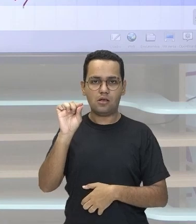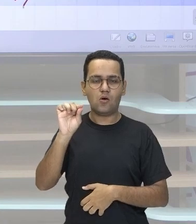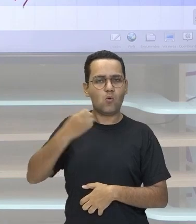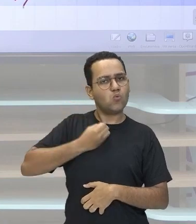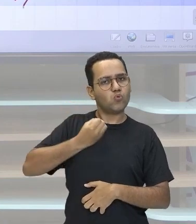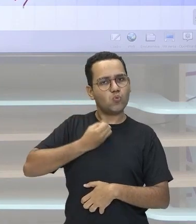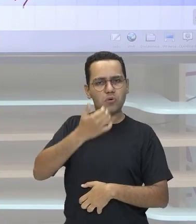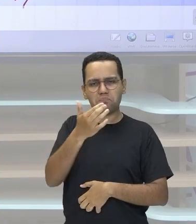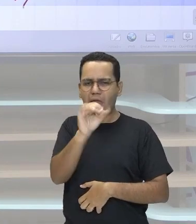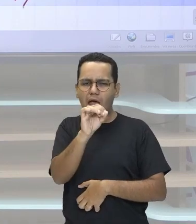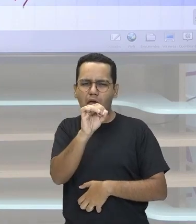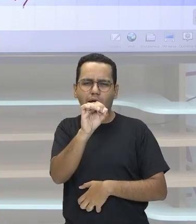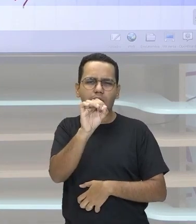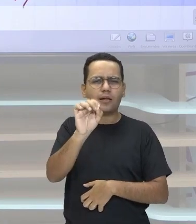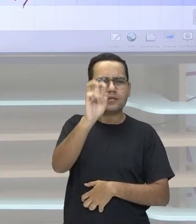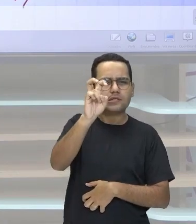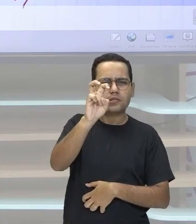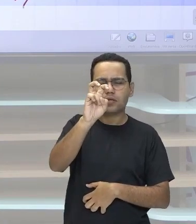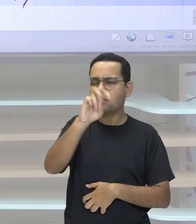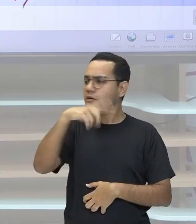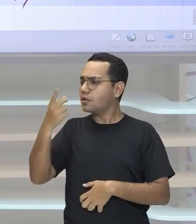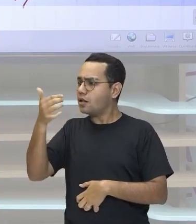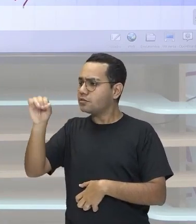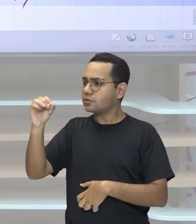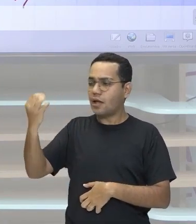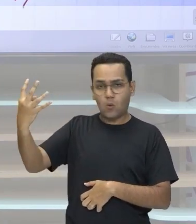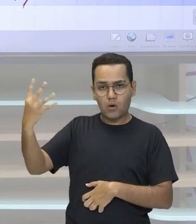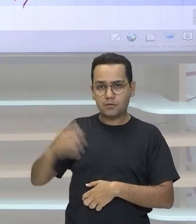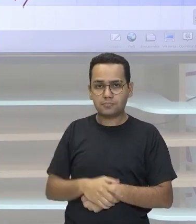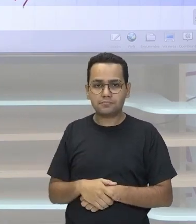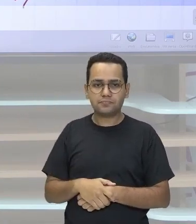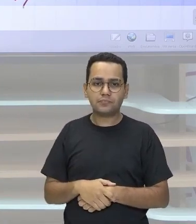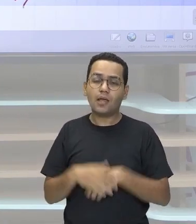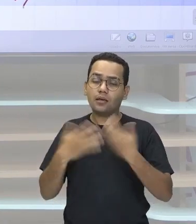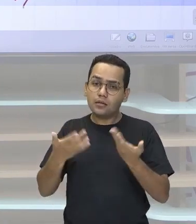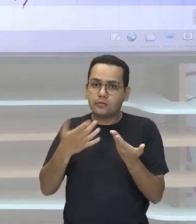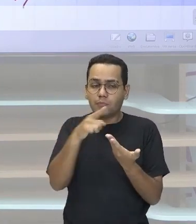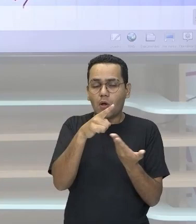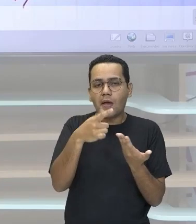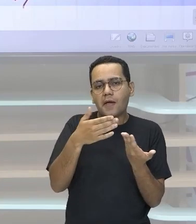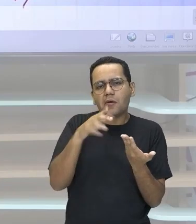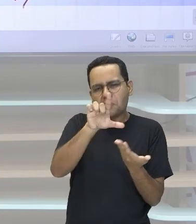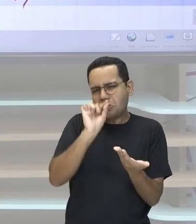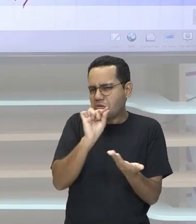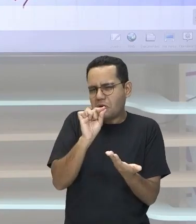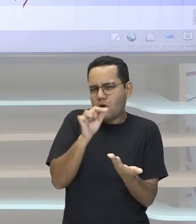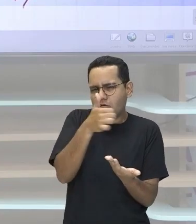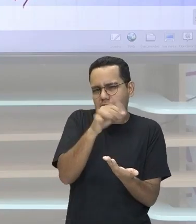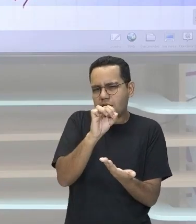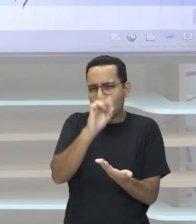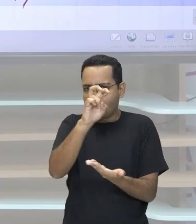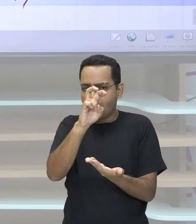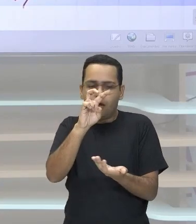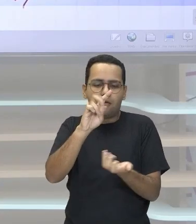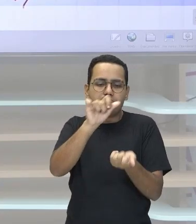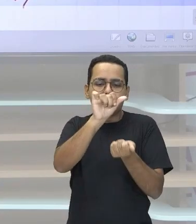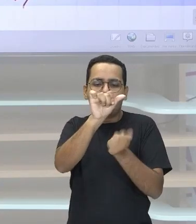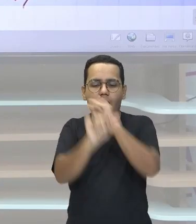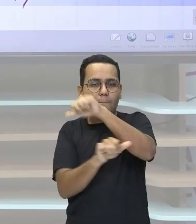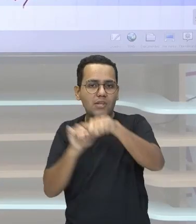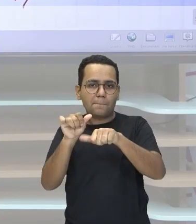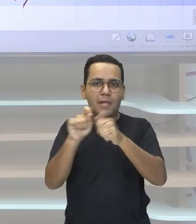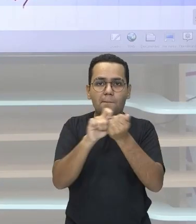5 E tínhamos 10 elevado a 4 Pegamos esse 10 elevado a 5 E levamos para 10 elevado a 4 Reescrevemos